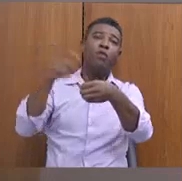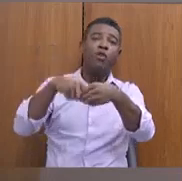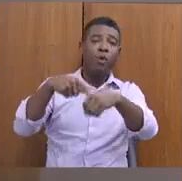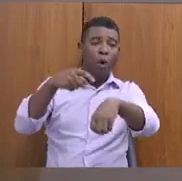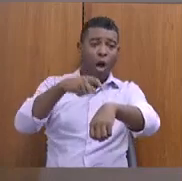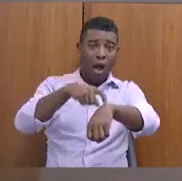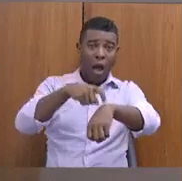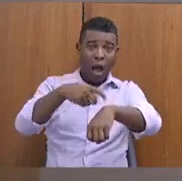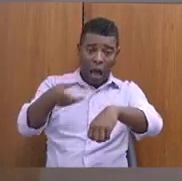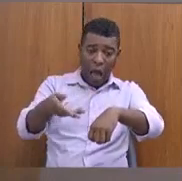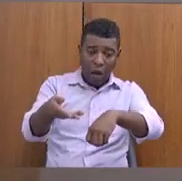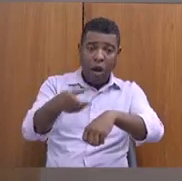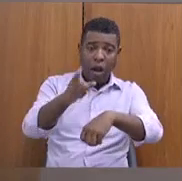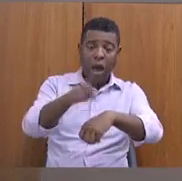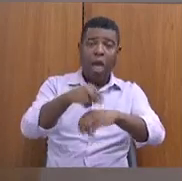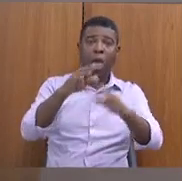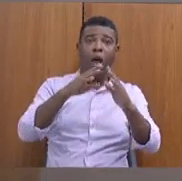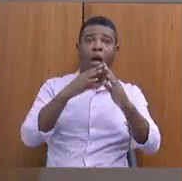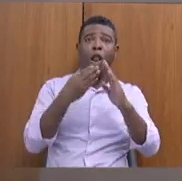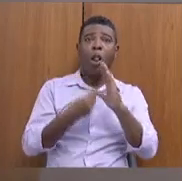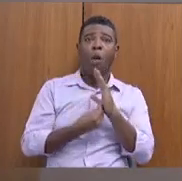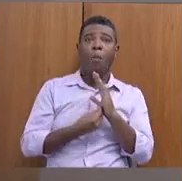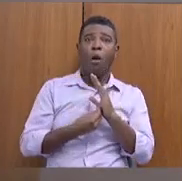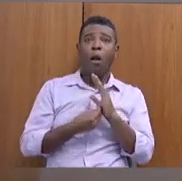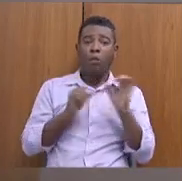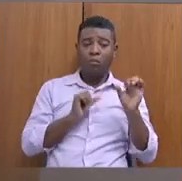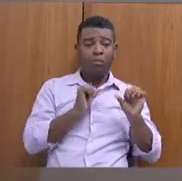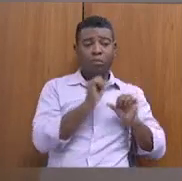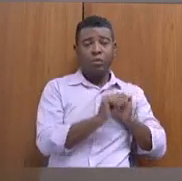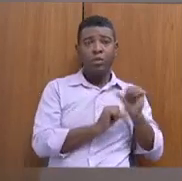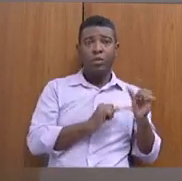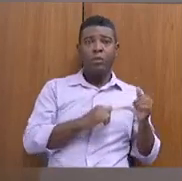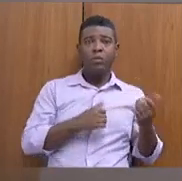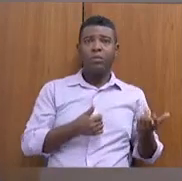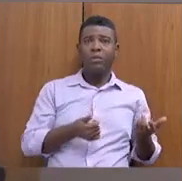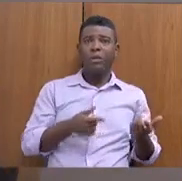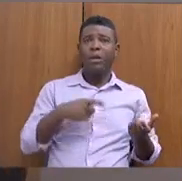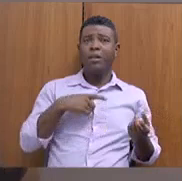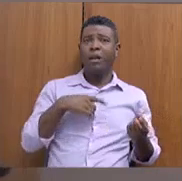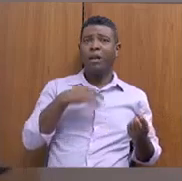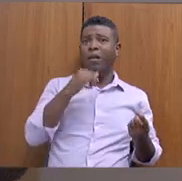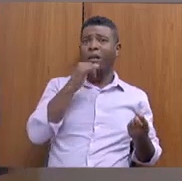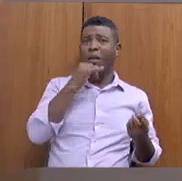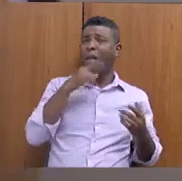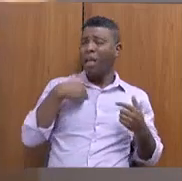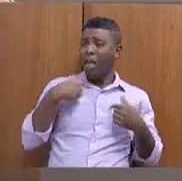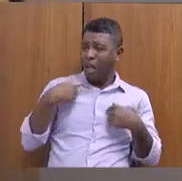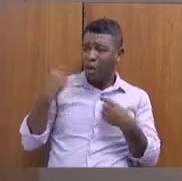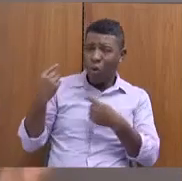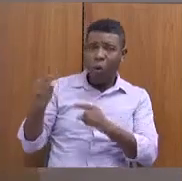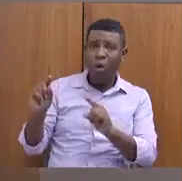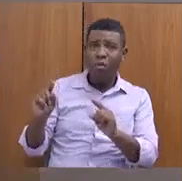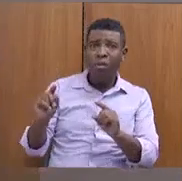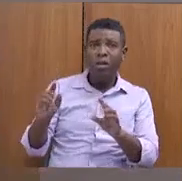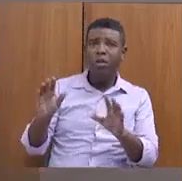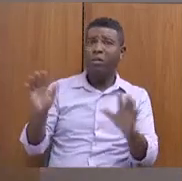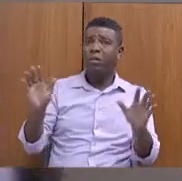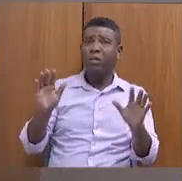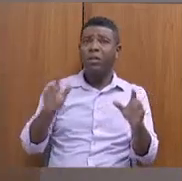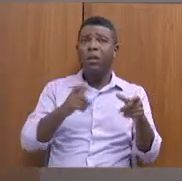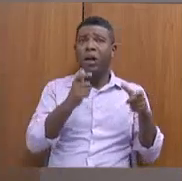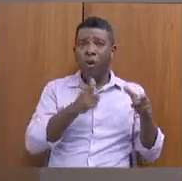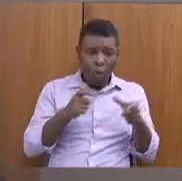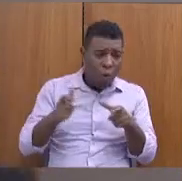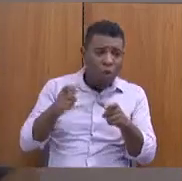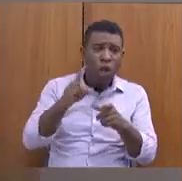tem exemplos de casos dos vazenteiros. Não sou contra, não, gente. Onde é real, é verdadeiro, ok,